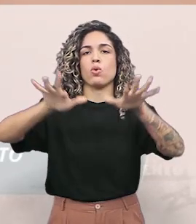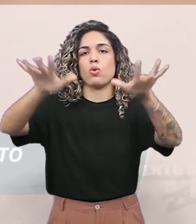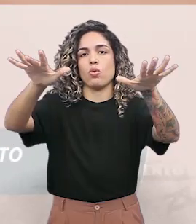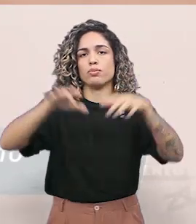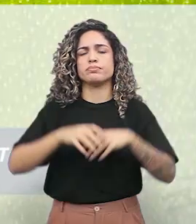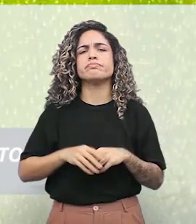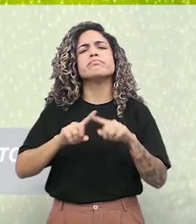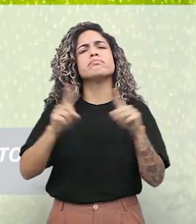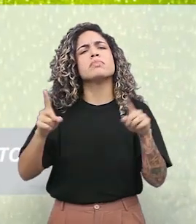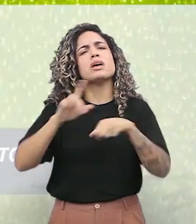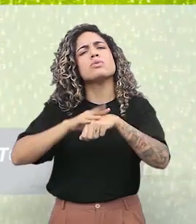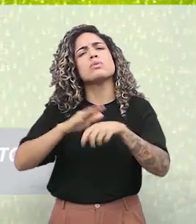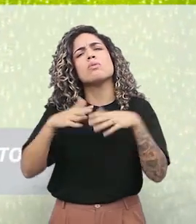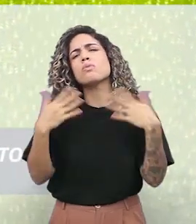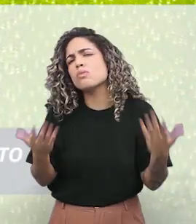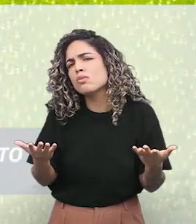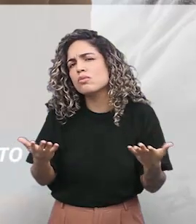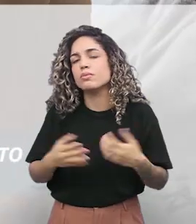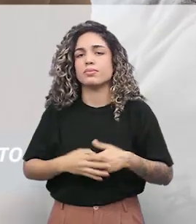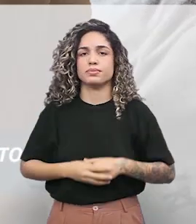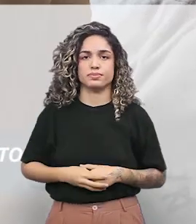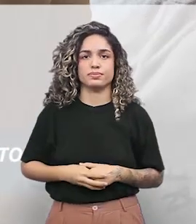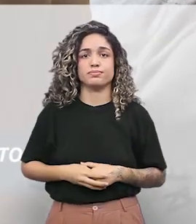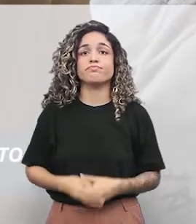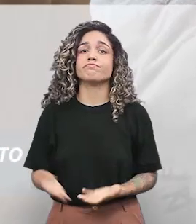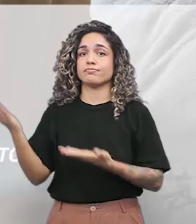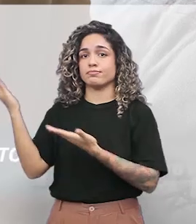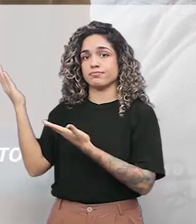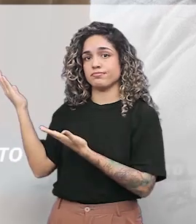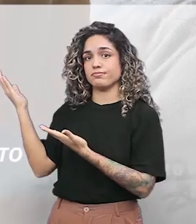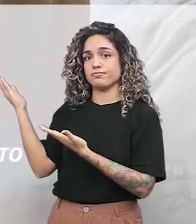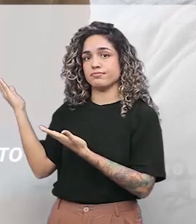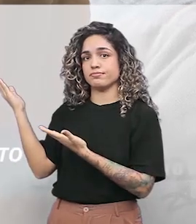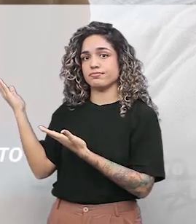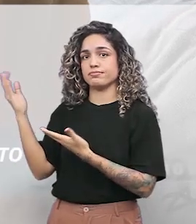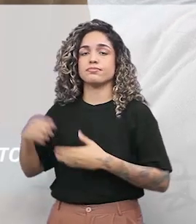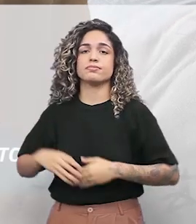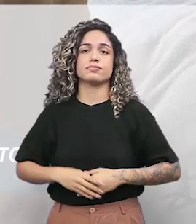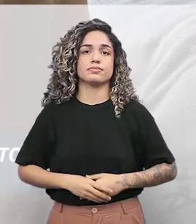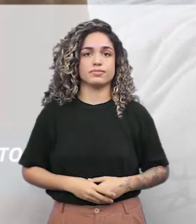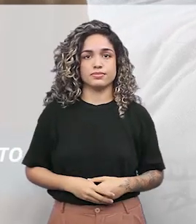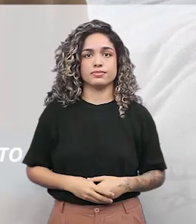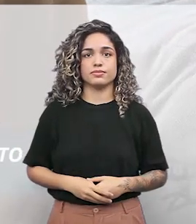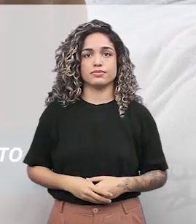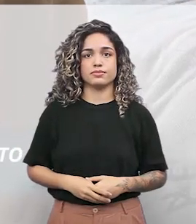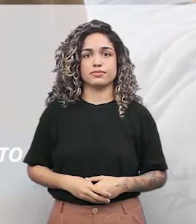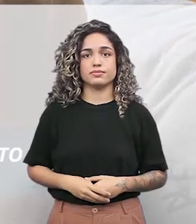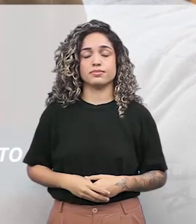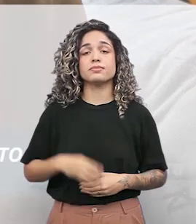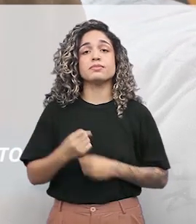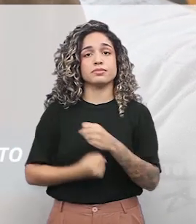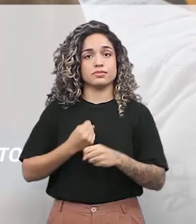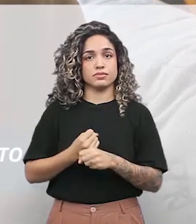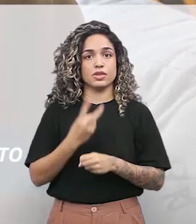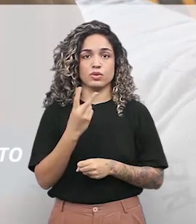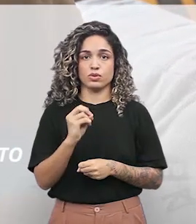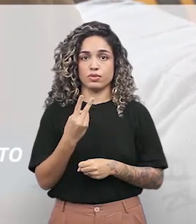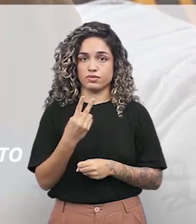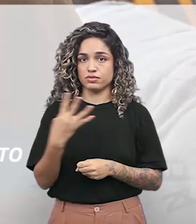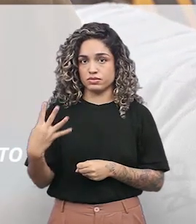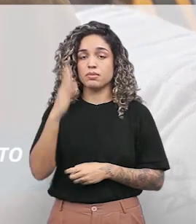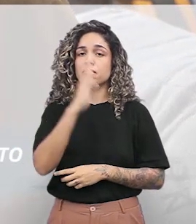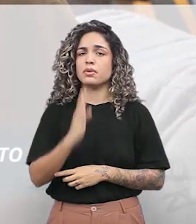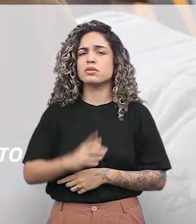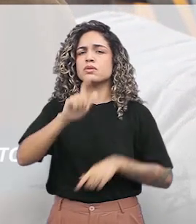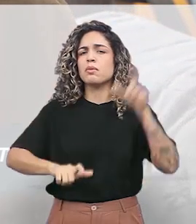como o mosquito e o carrapato. As arboviroses mais conhecidas são a dengue, zika, chikugunha